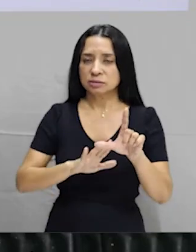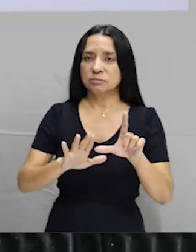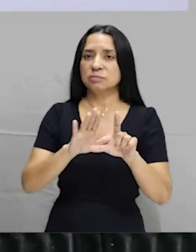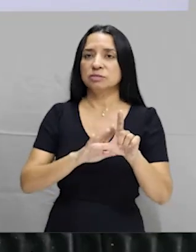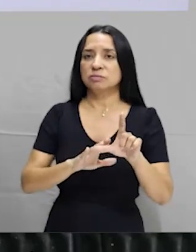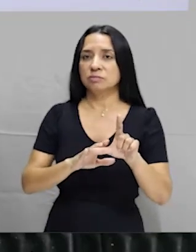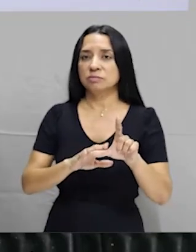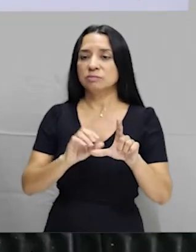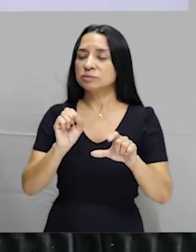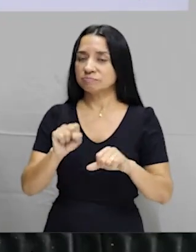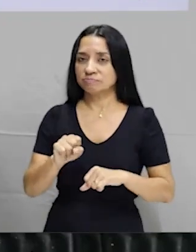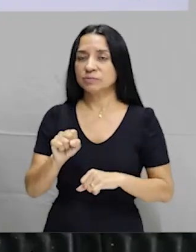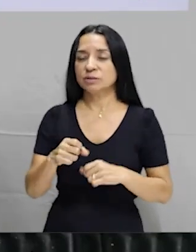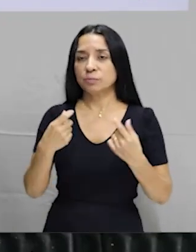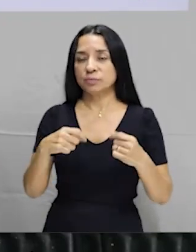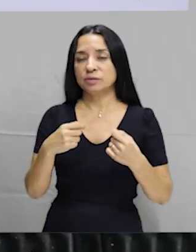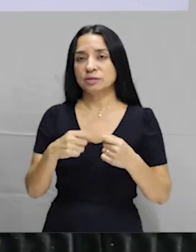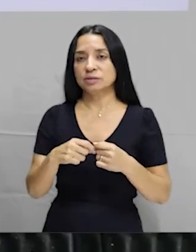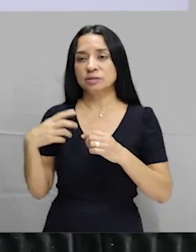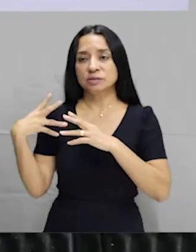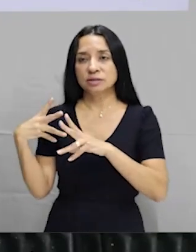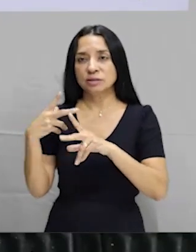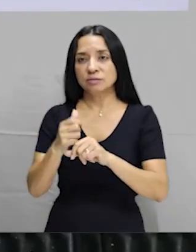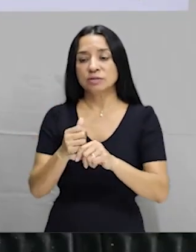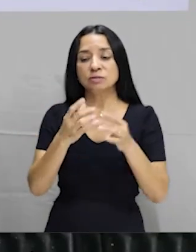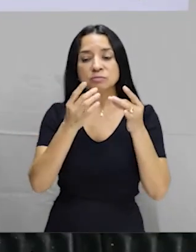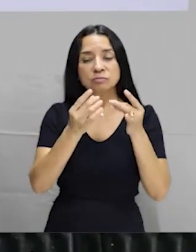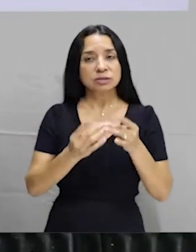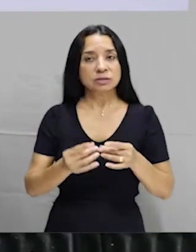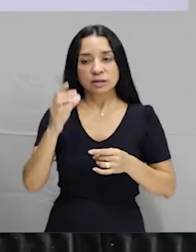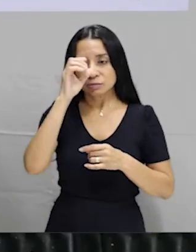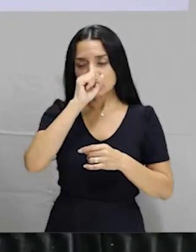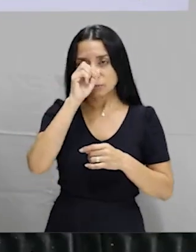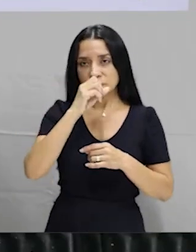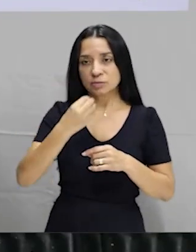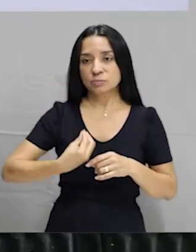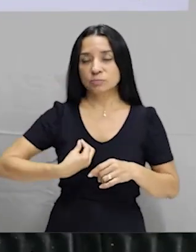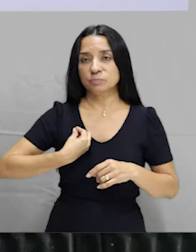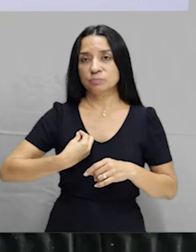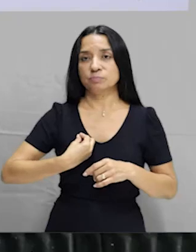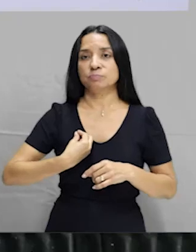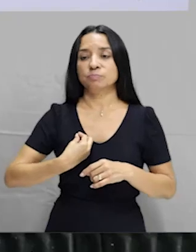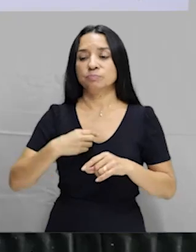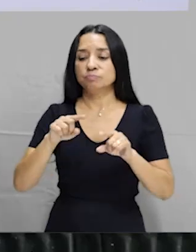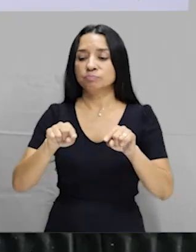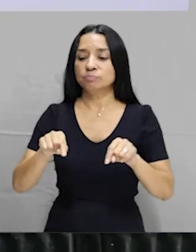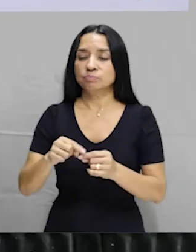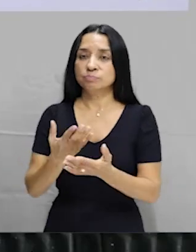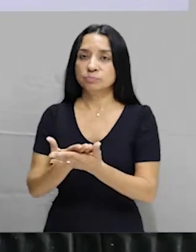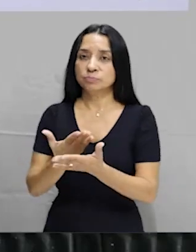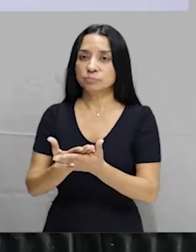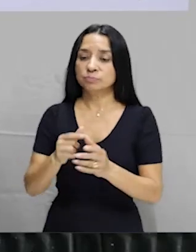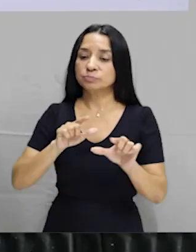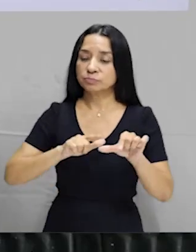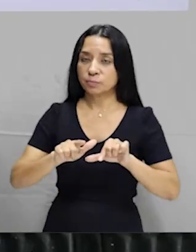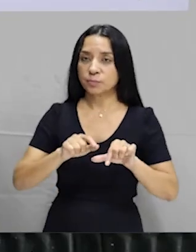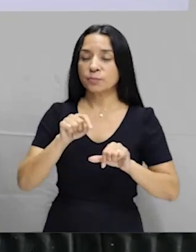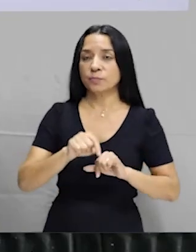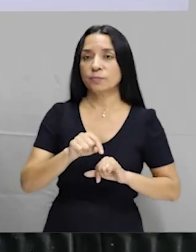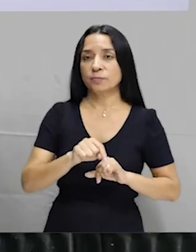Precisa, reforça. Às vezes, um detalhezinho que você não aprendeu no presencial, que a gente trabalha aqui, vocês